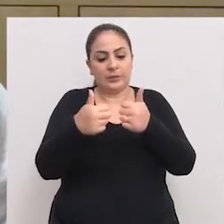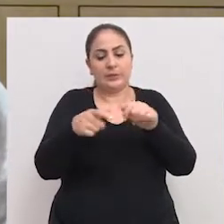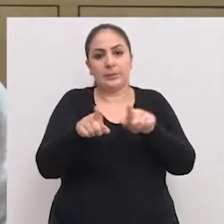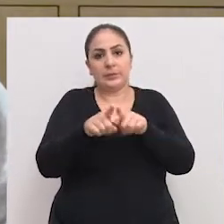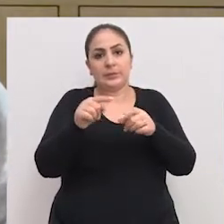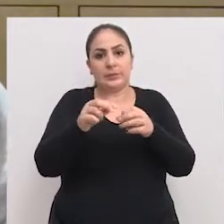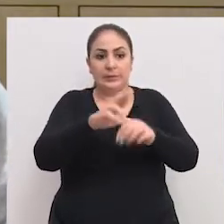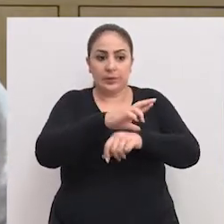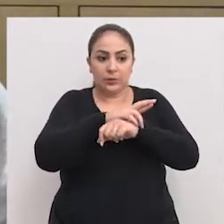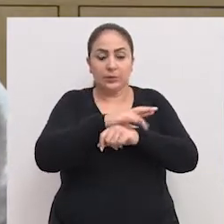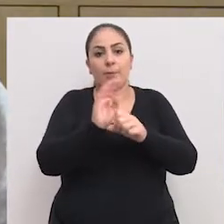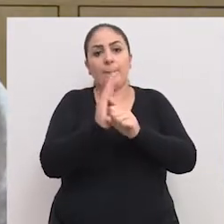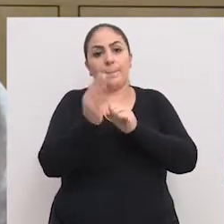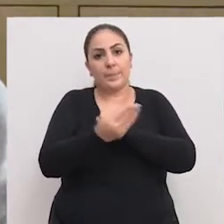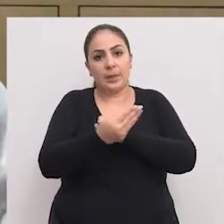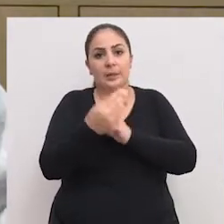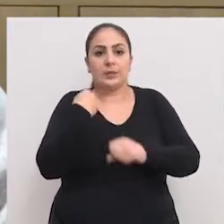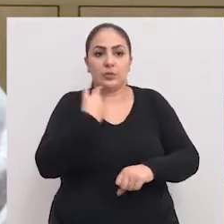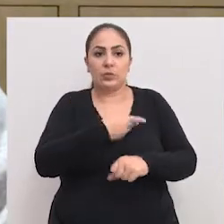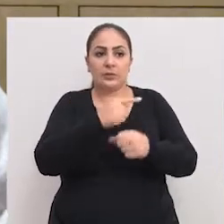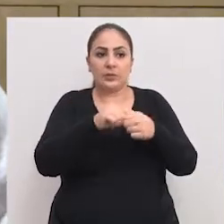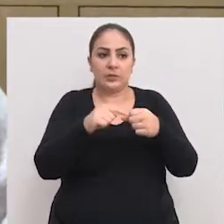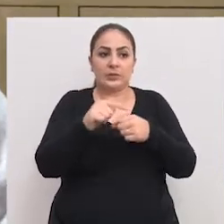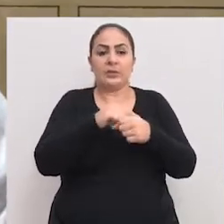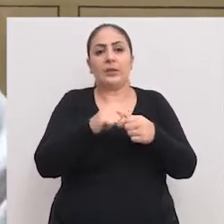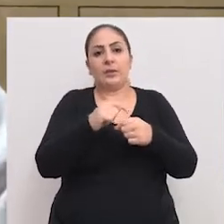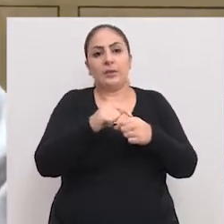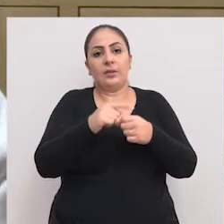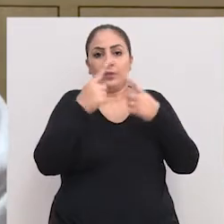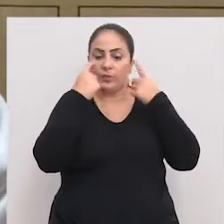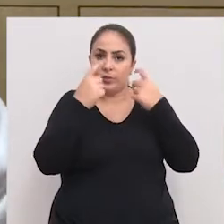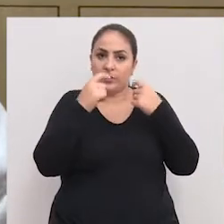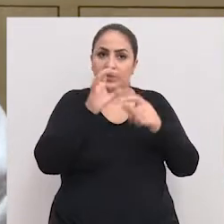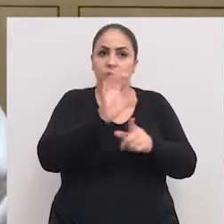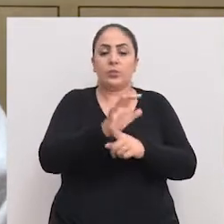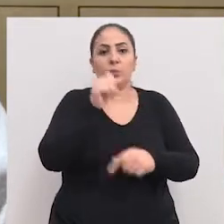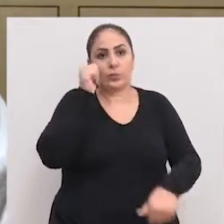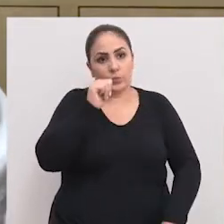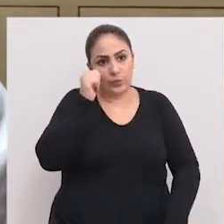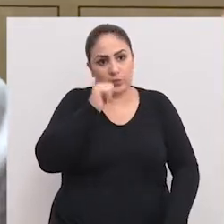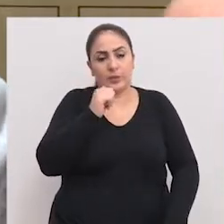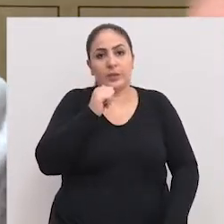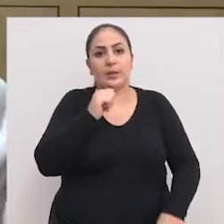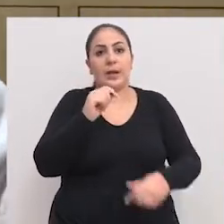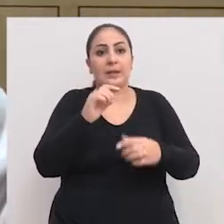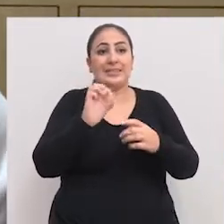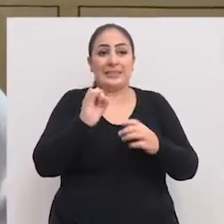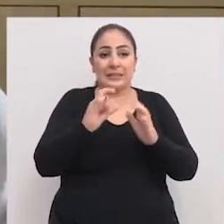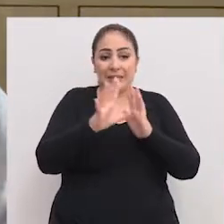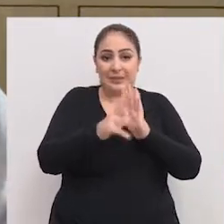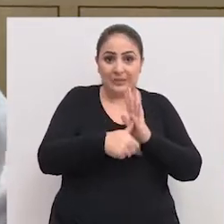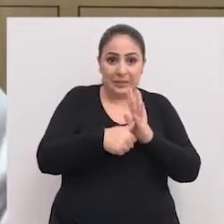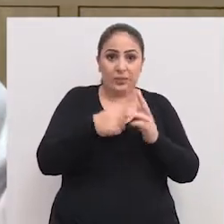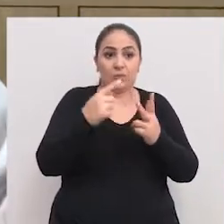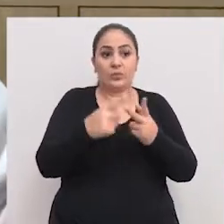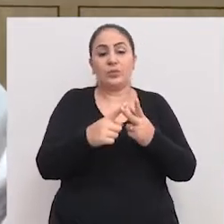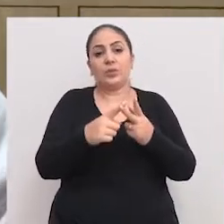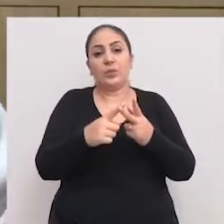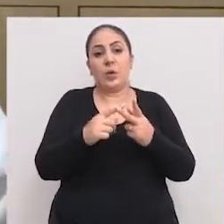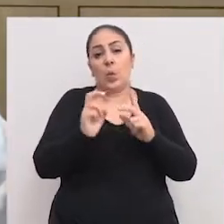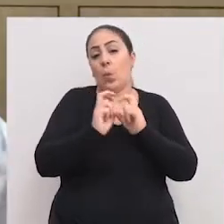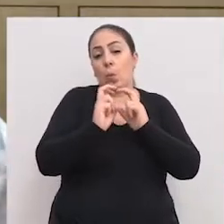melhoria da segurança nos bairros aqui da nossa cidade, violência contra a mulher, no caso de assaltos